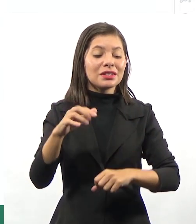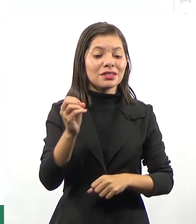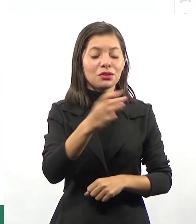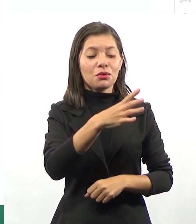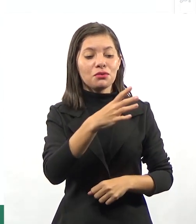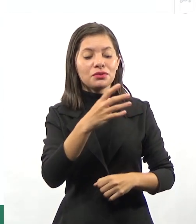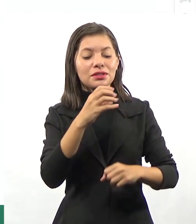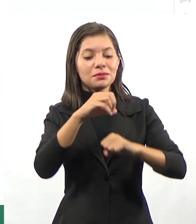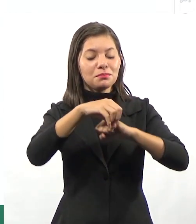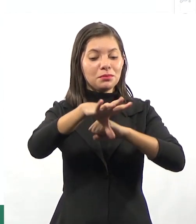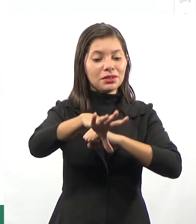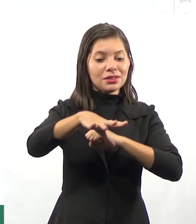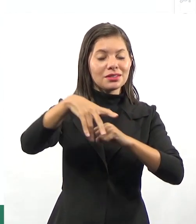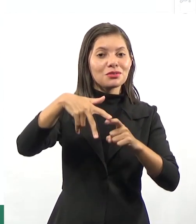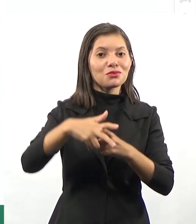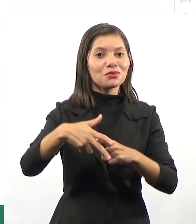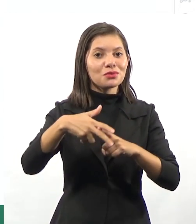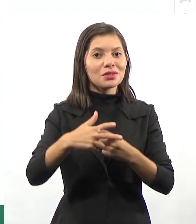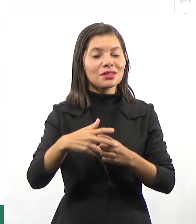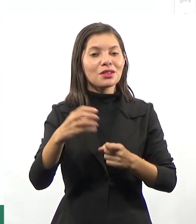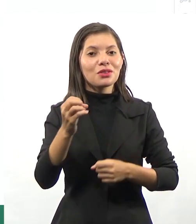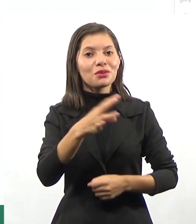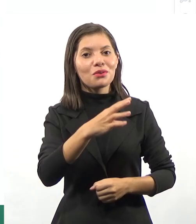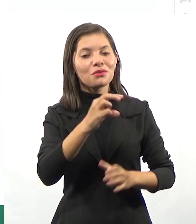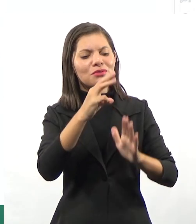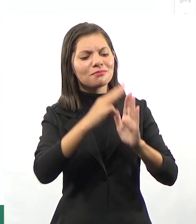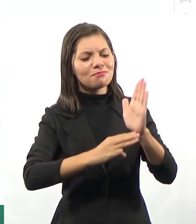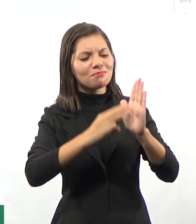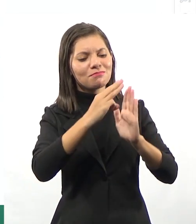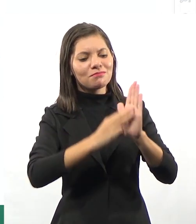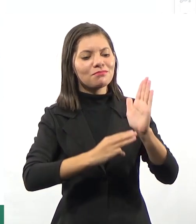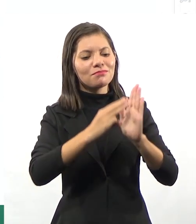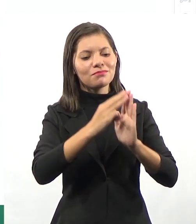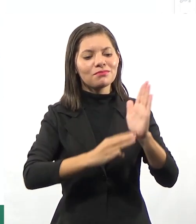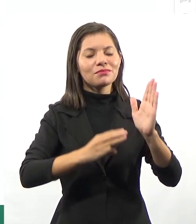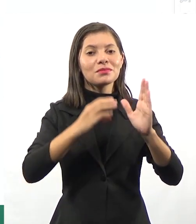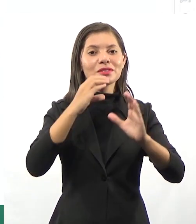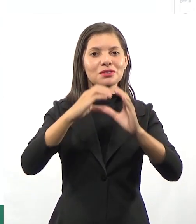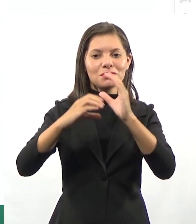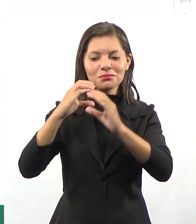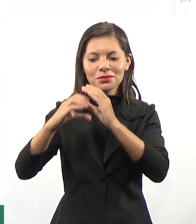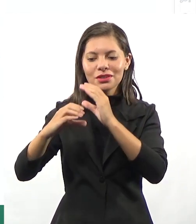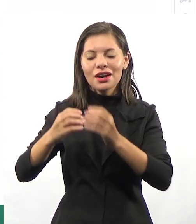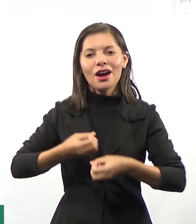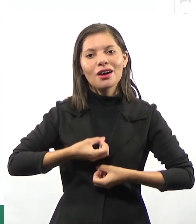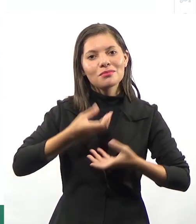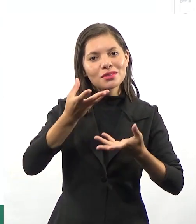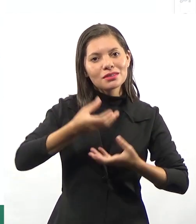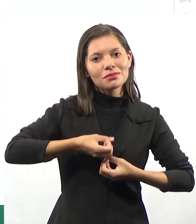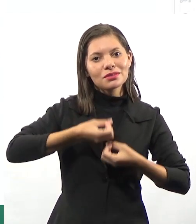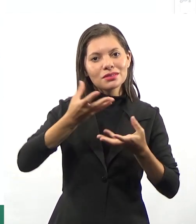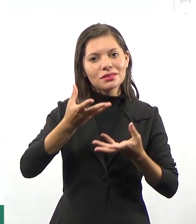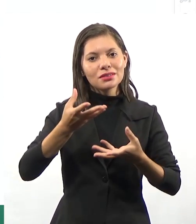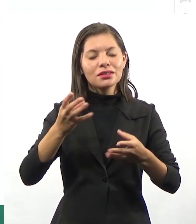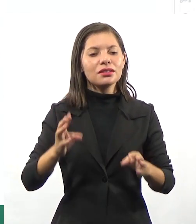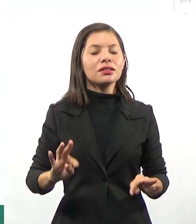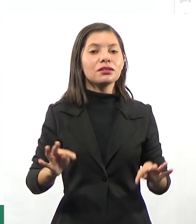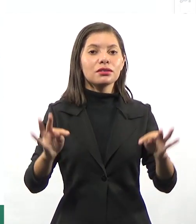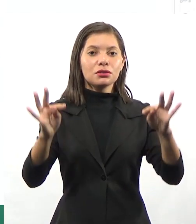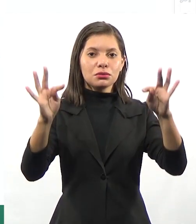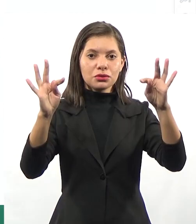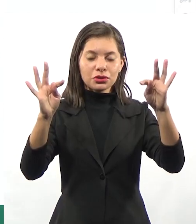Então essas novas mídias configuram novos métodos, novas formas de comunicação e de expressão. E essas